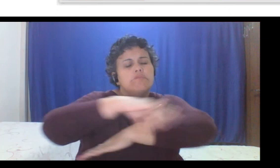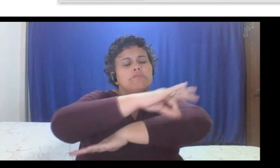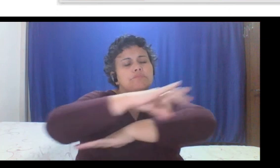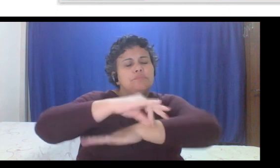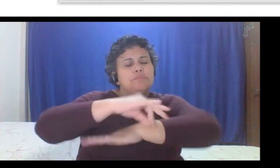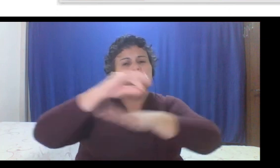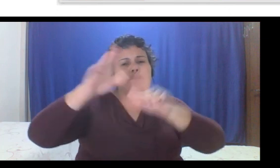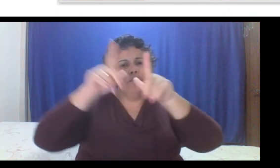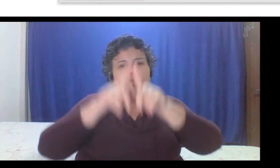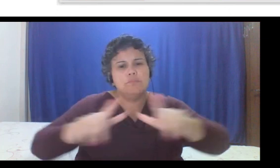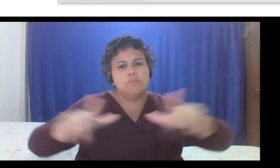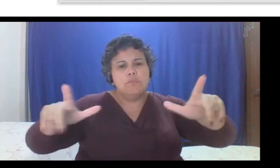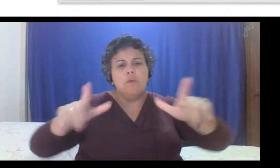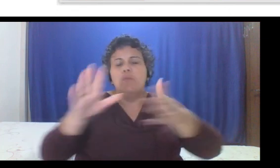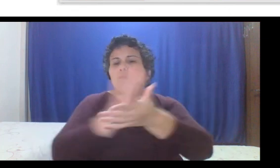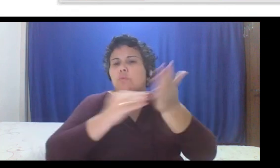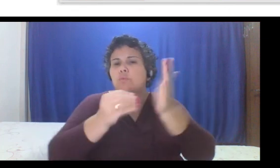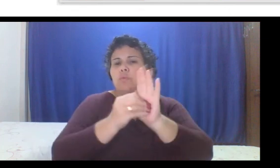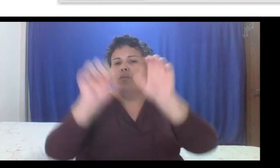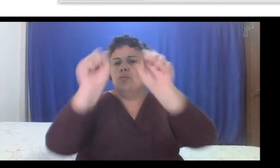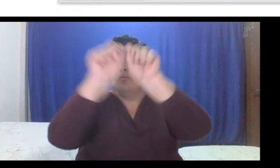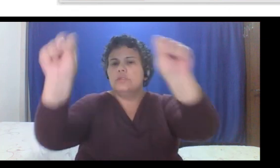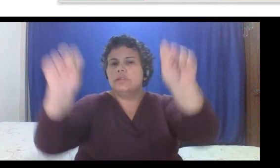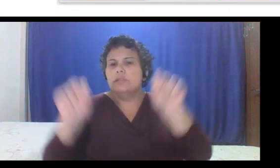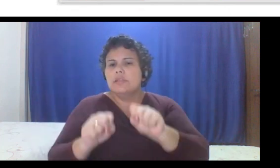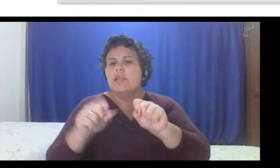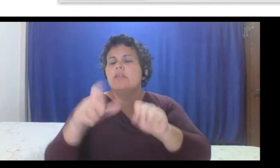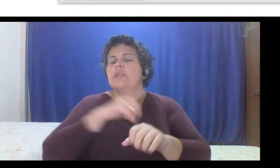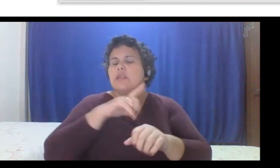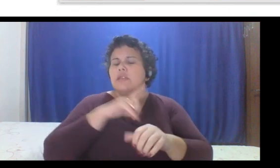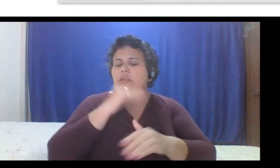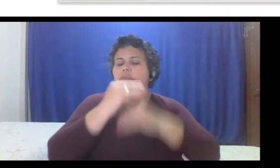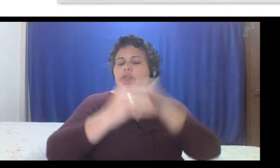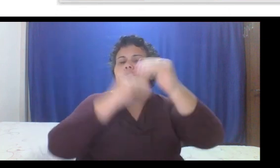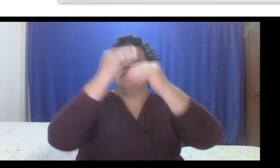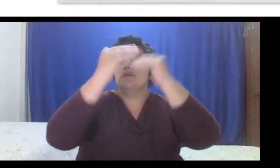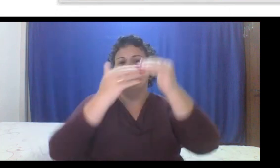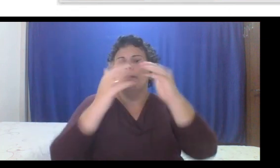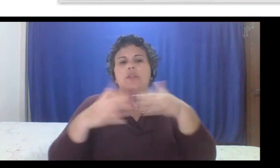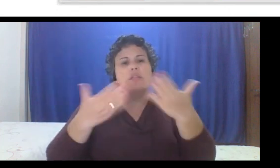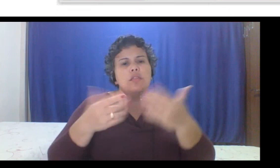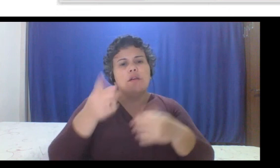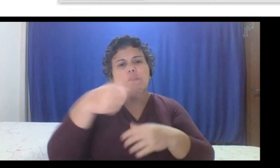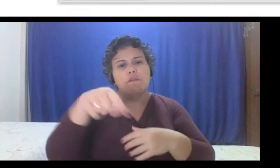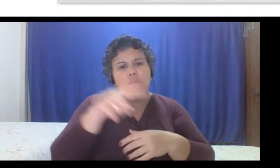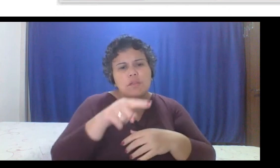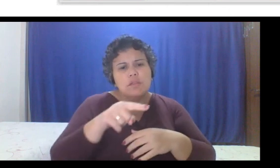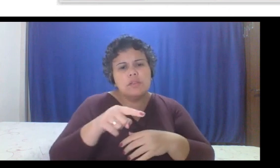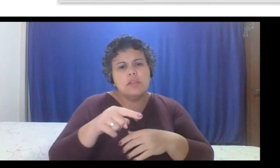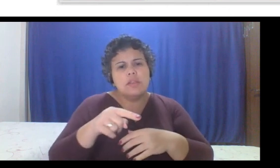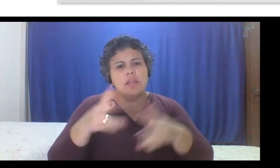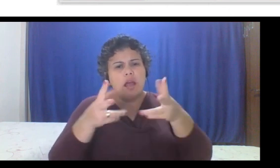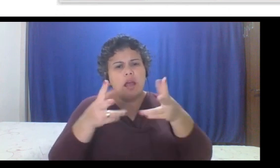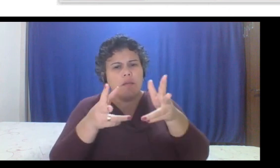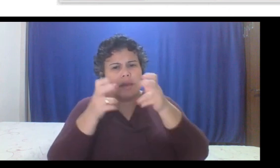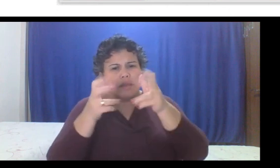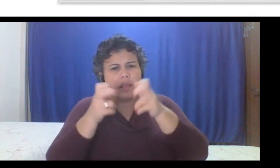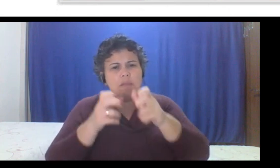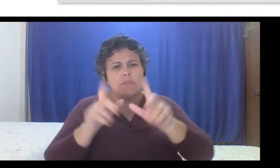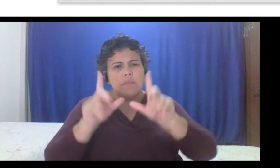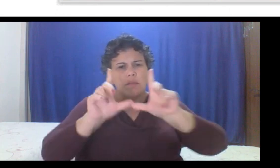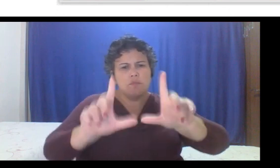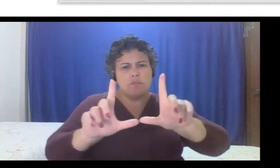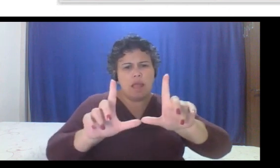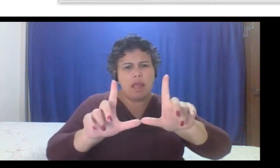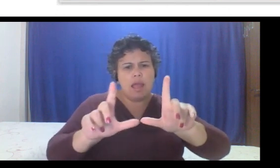sistemas que a gente vem desenvolvendo, né, e aí vocês vão notar que a gente tem uma área em branco, né, uma